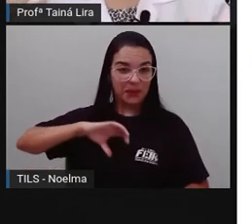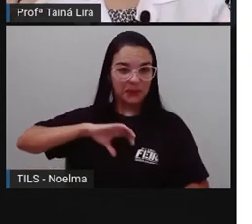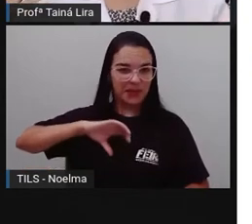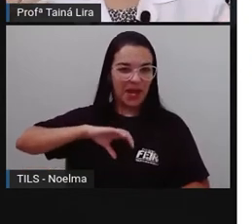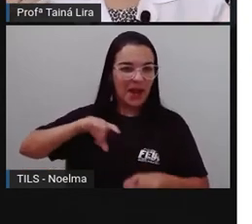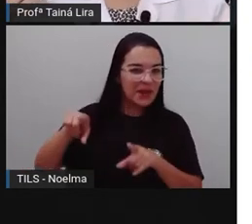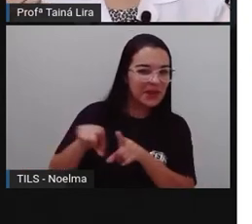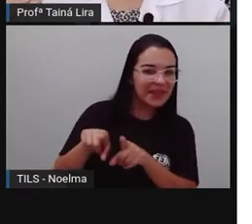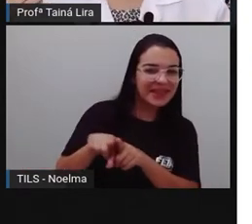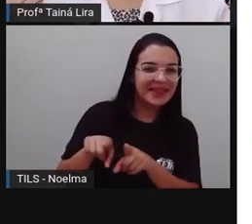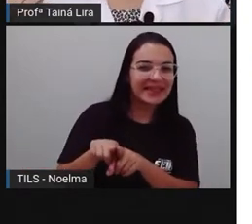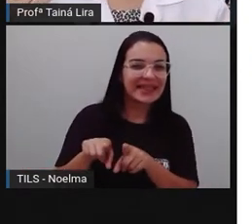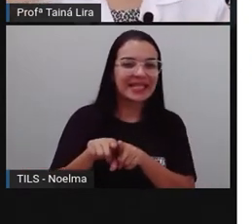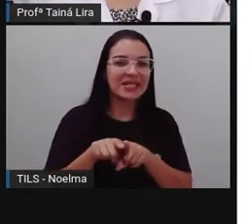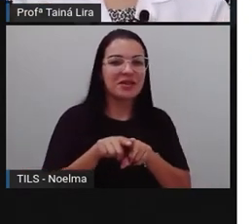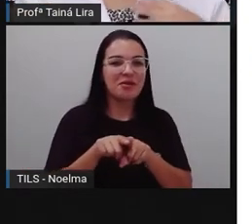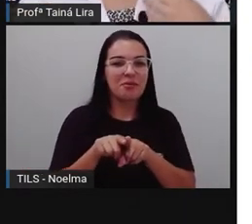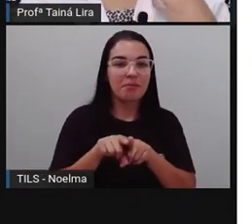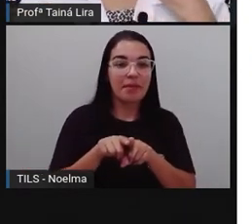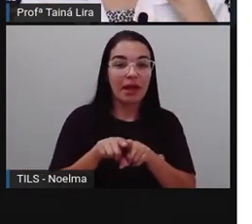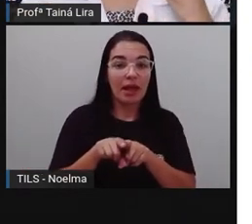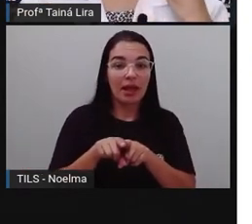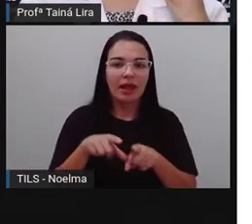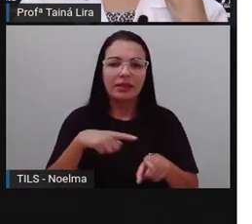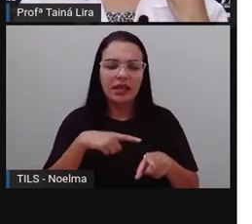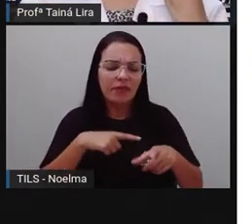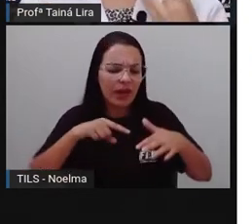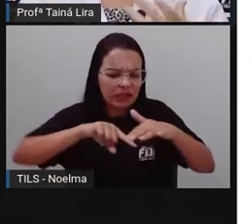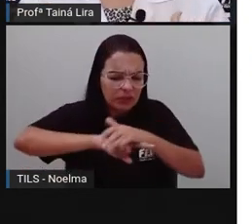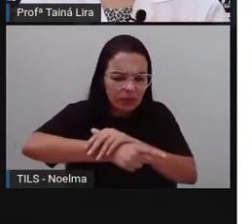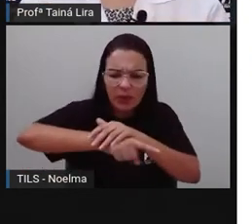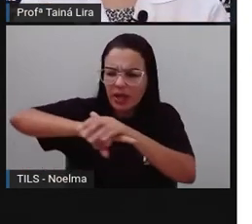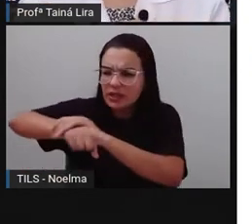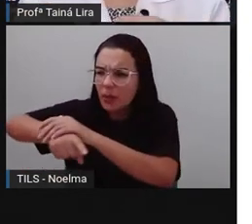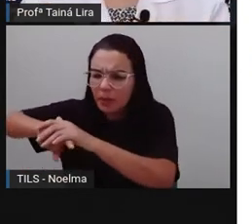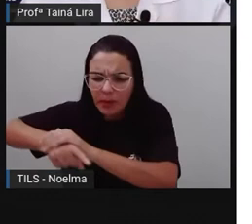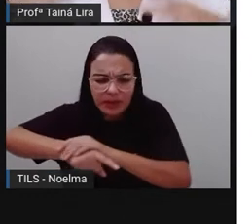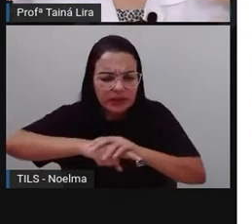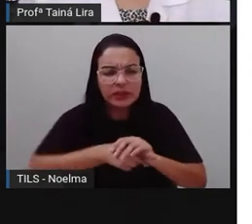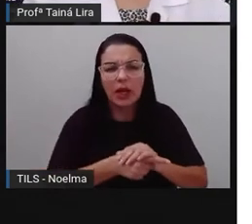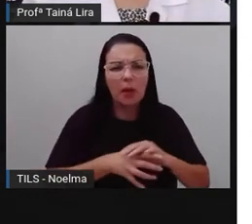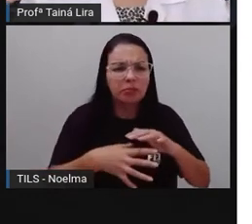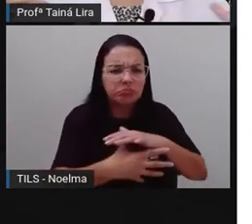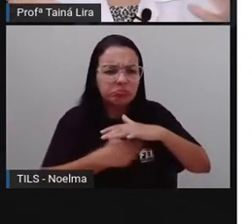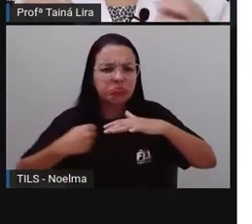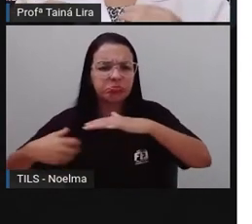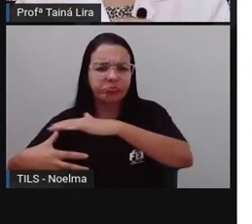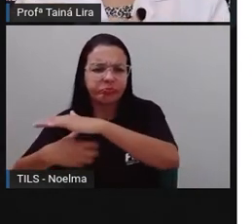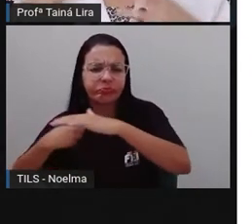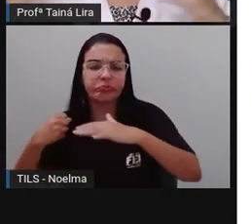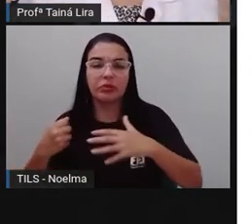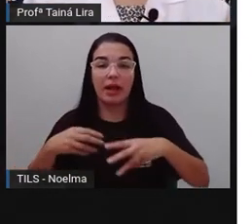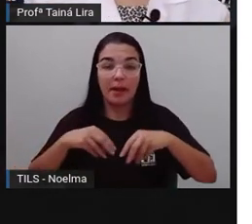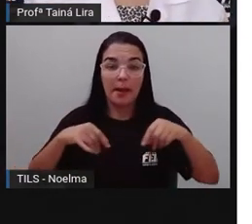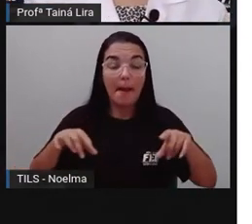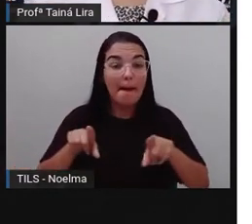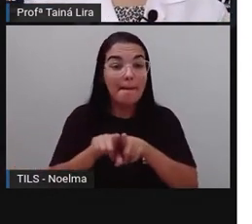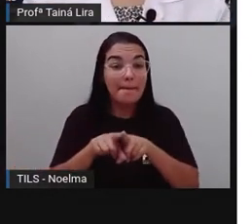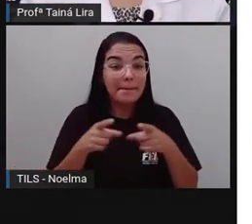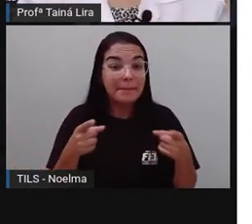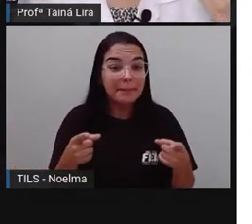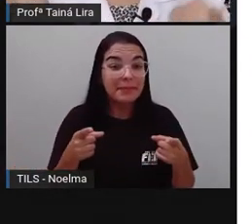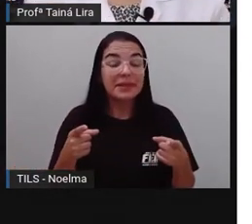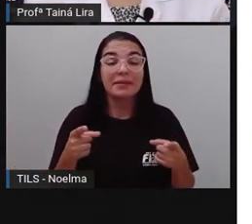também, além de explorar a terra, eles foram importantíssimos e eles trouxeram algumas marcas da